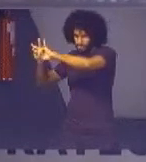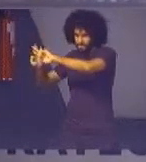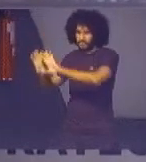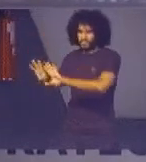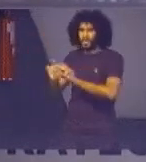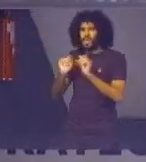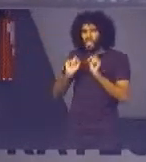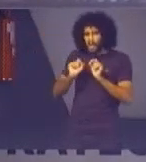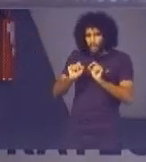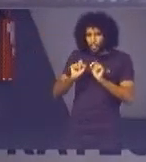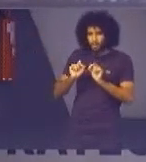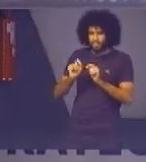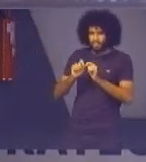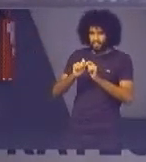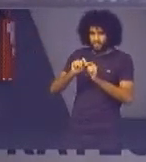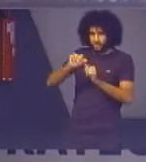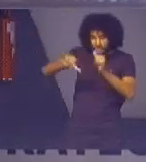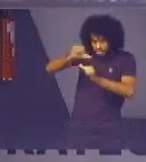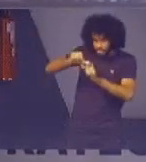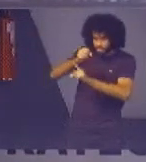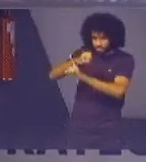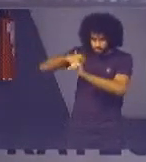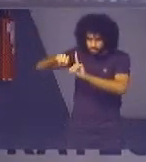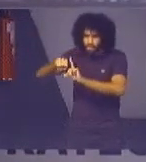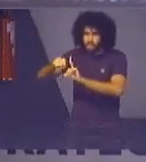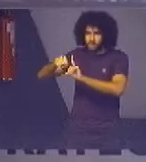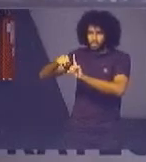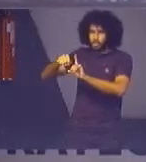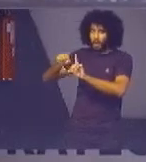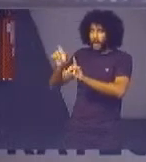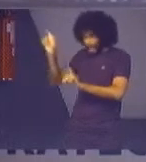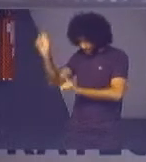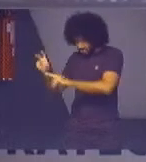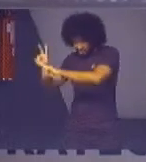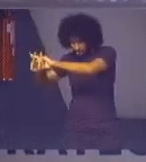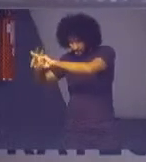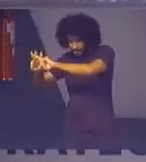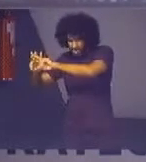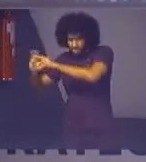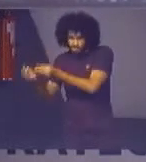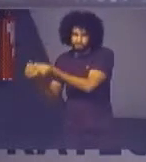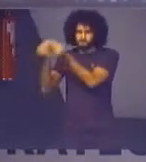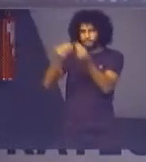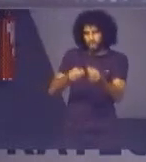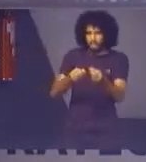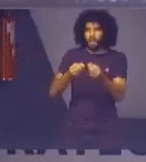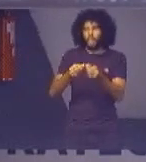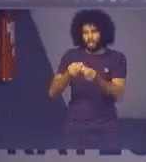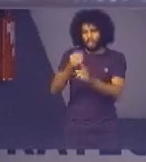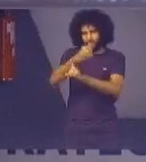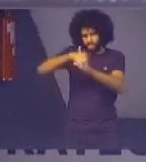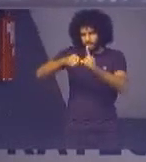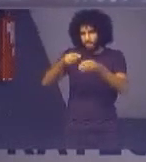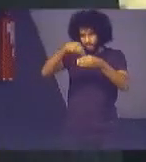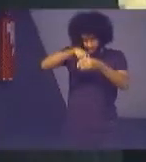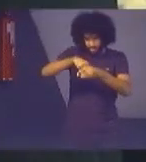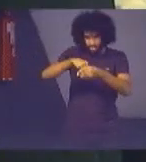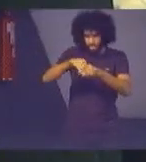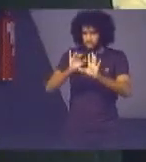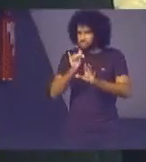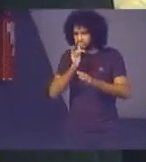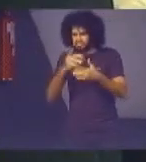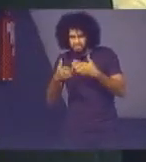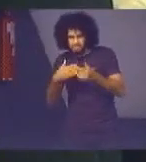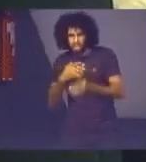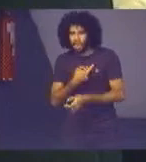ressocializar o preso na sociedade ou na comunidade seja ela religiosa